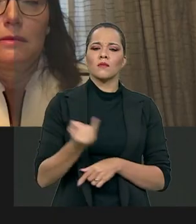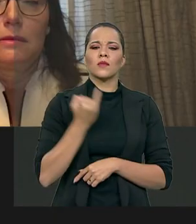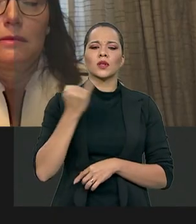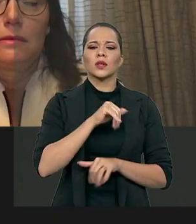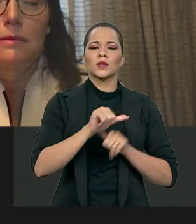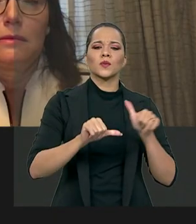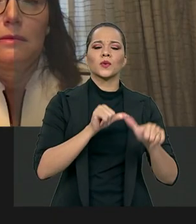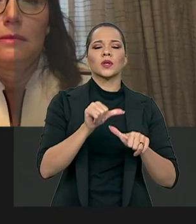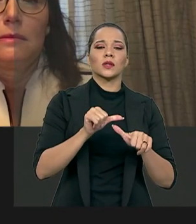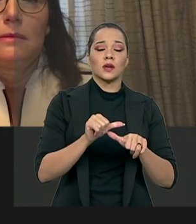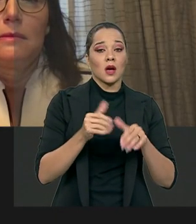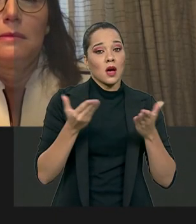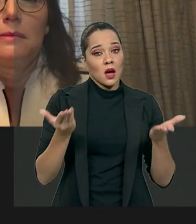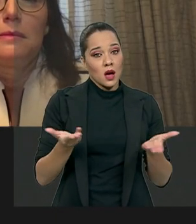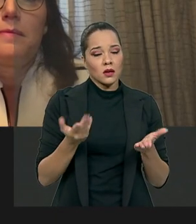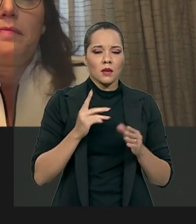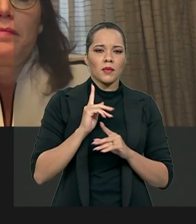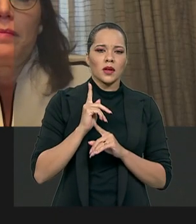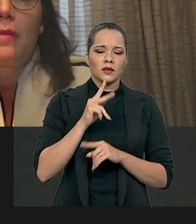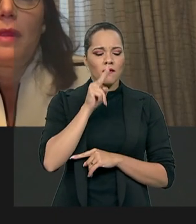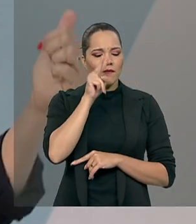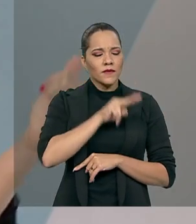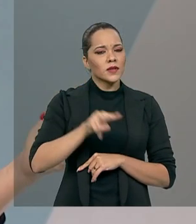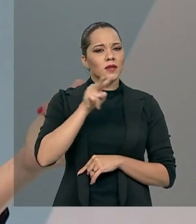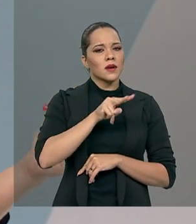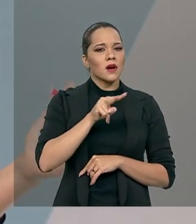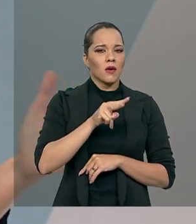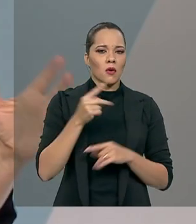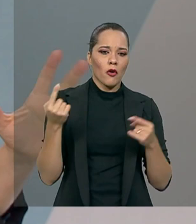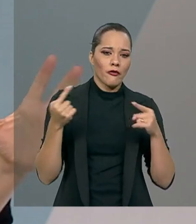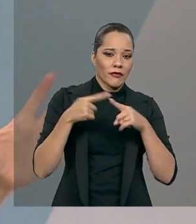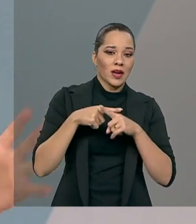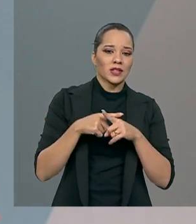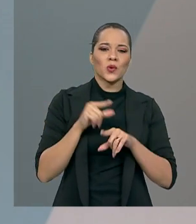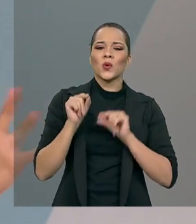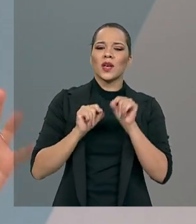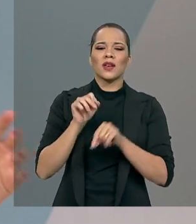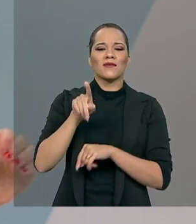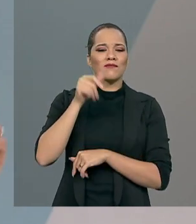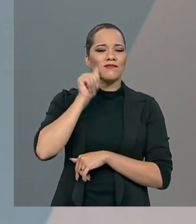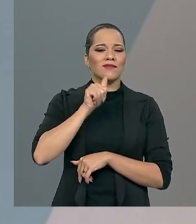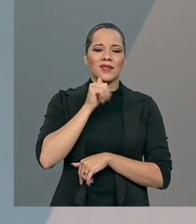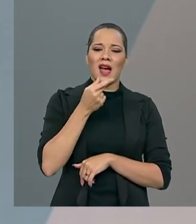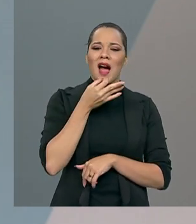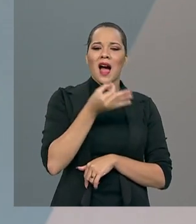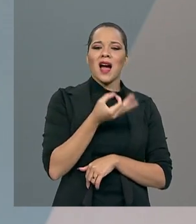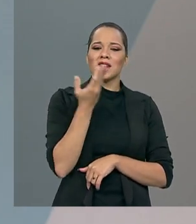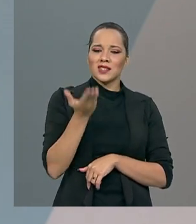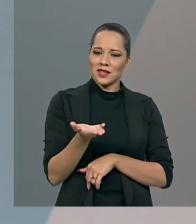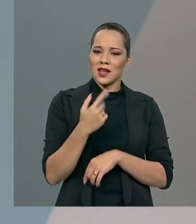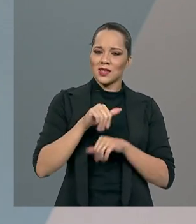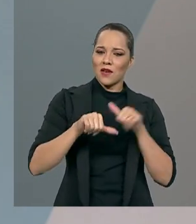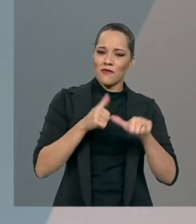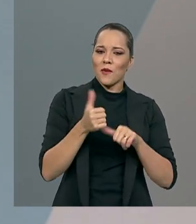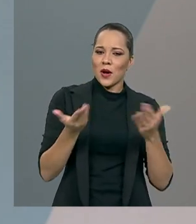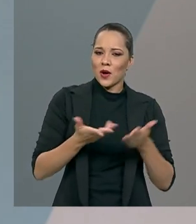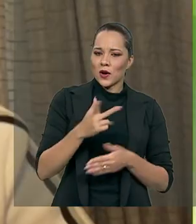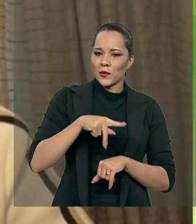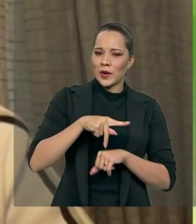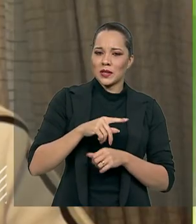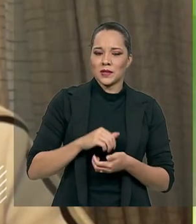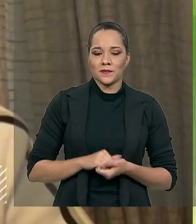essa reforma tributária e, no seu ponto de vista, a sua visão converge com a dele. O que a senhora acha desse momento dessa reforma agora no país?